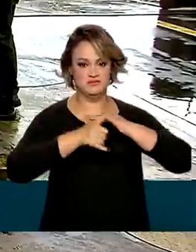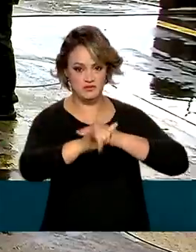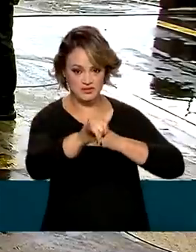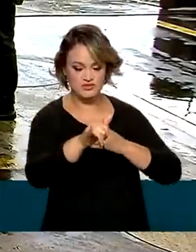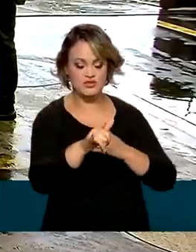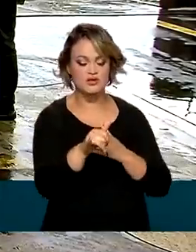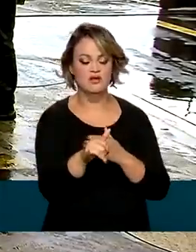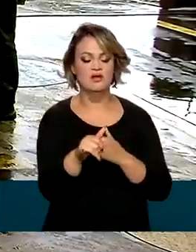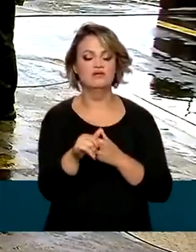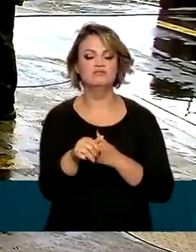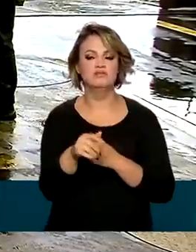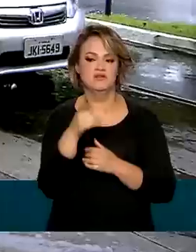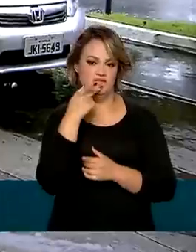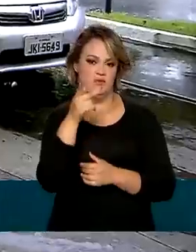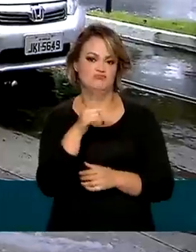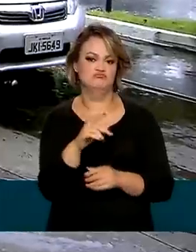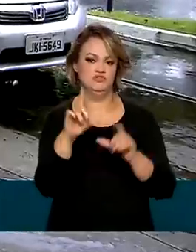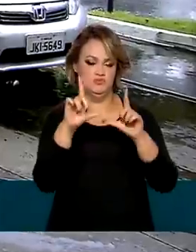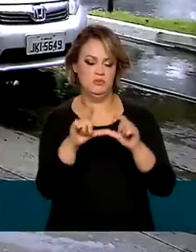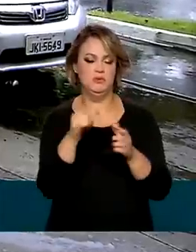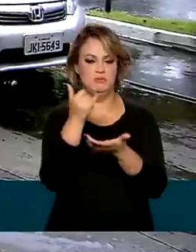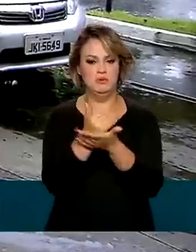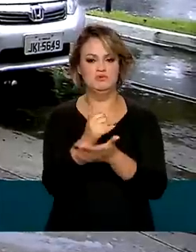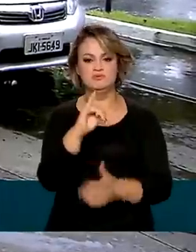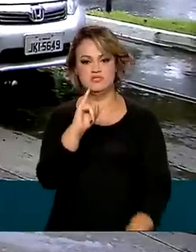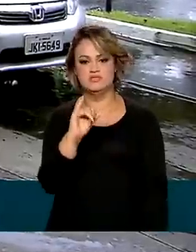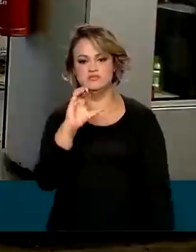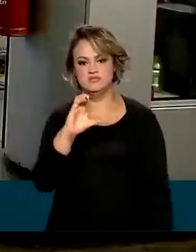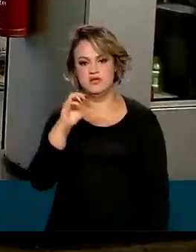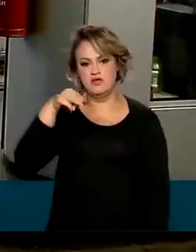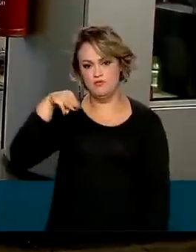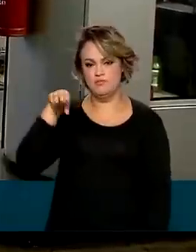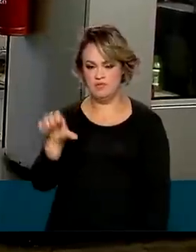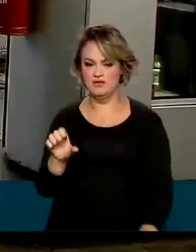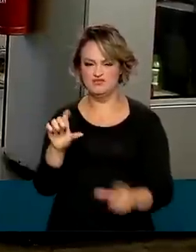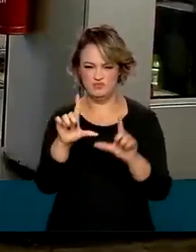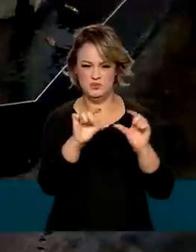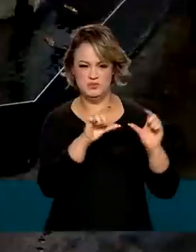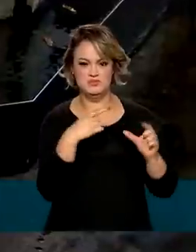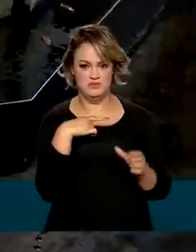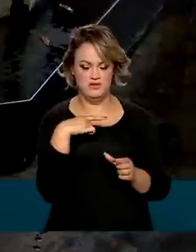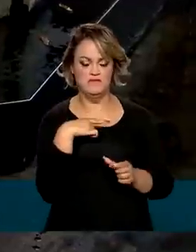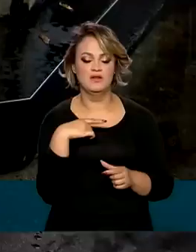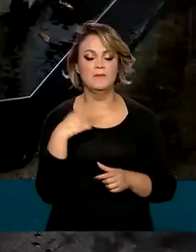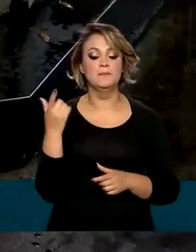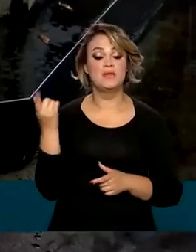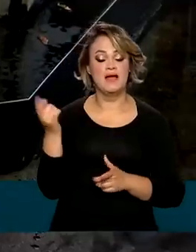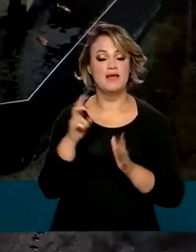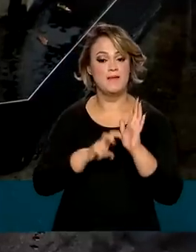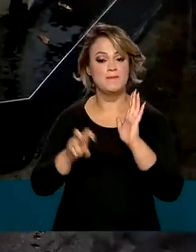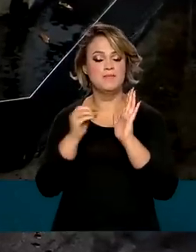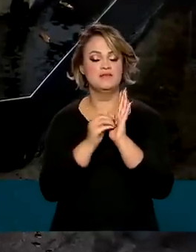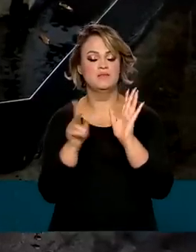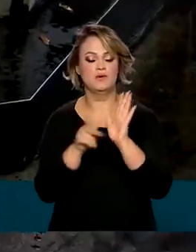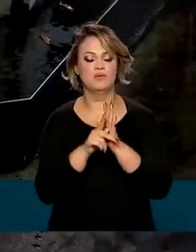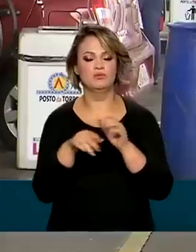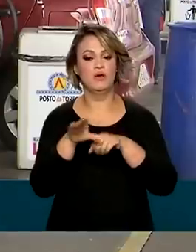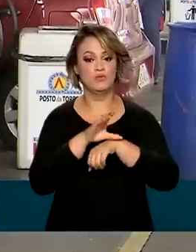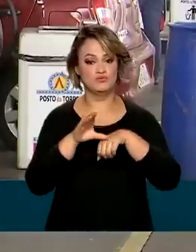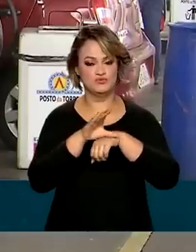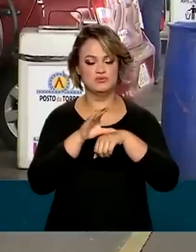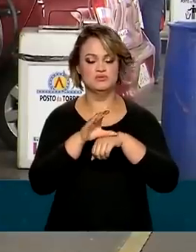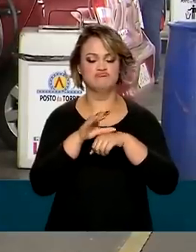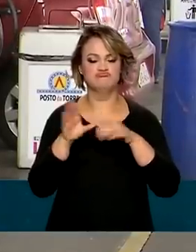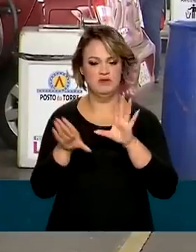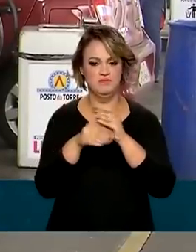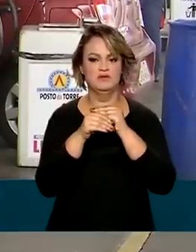com a redução do ICMS, o Imposto sobre Circulação de Mercadorias e Serviços. Uma emenda à Constituição promulgada na semana